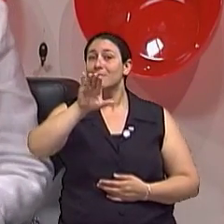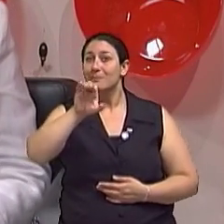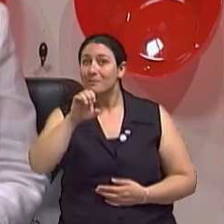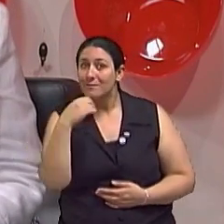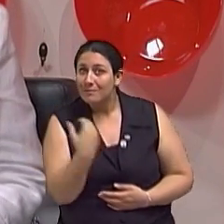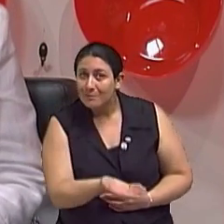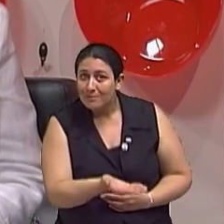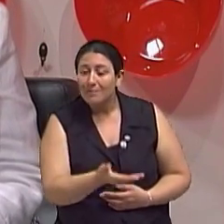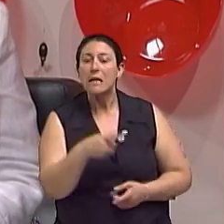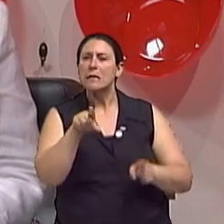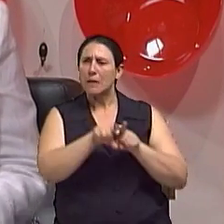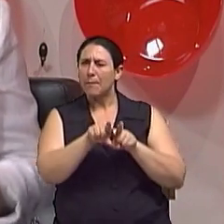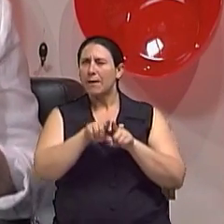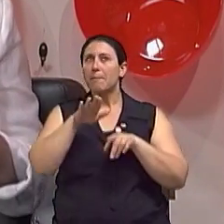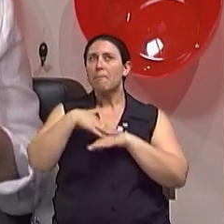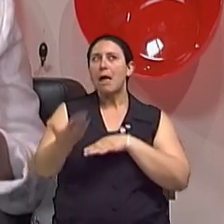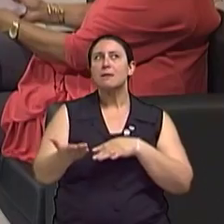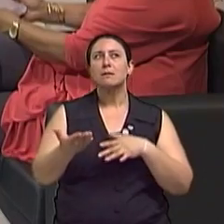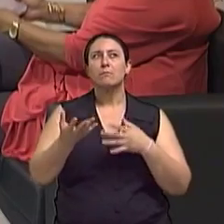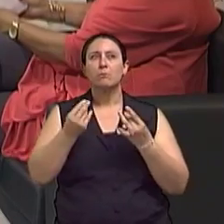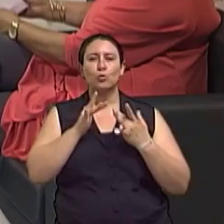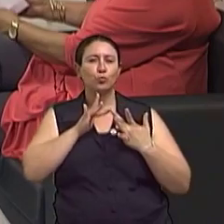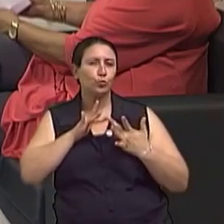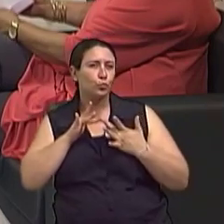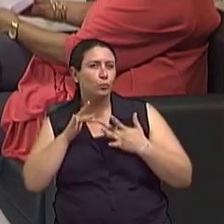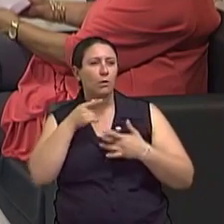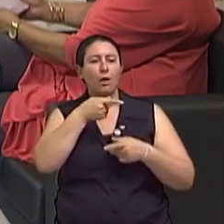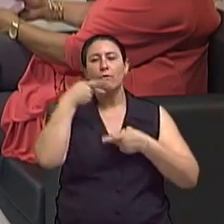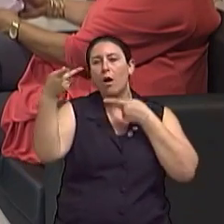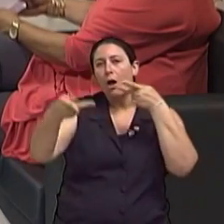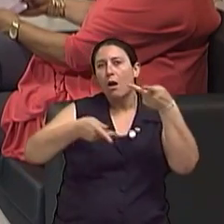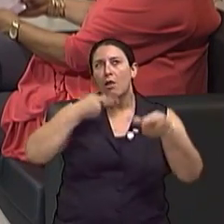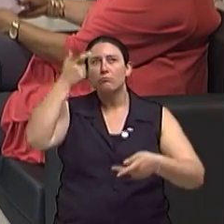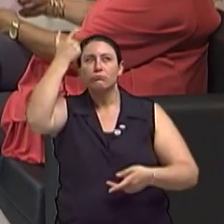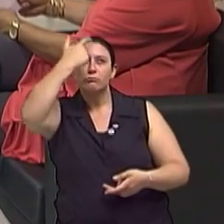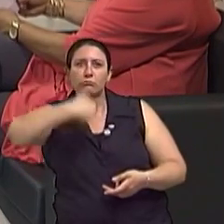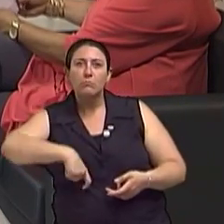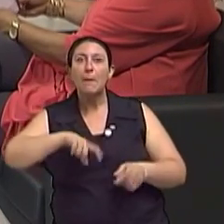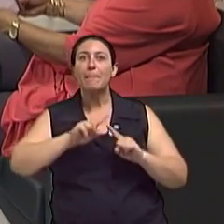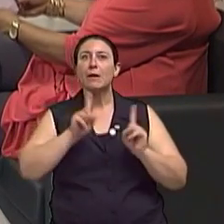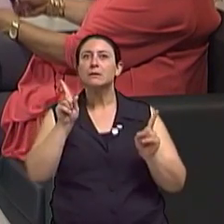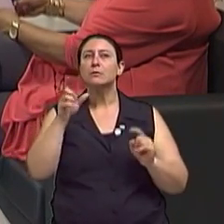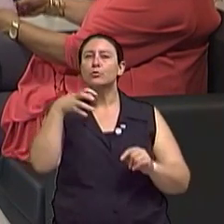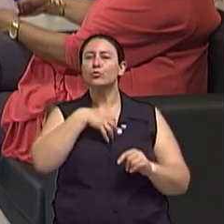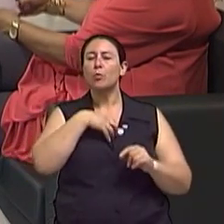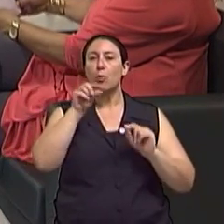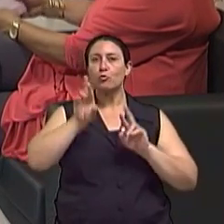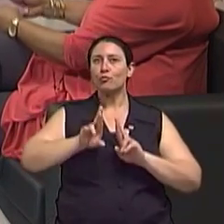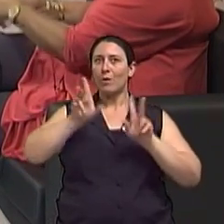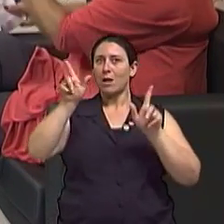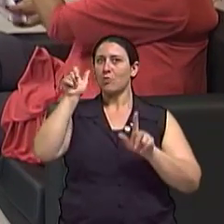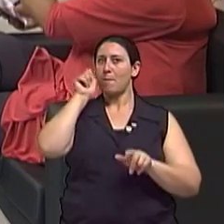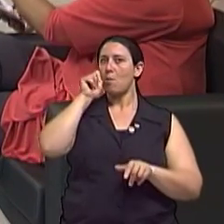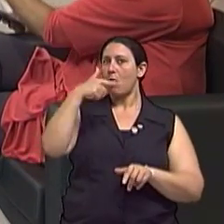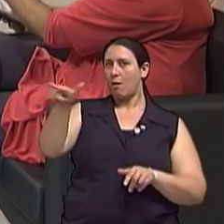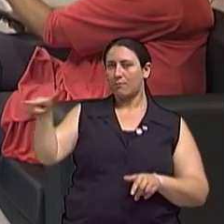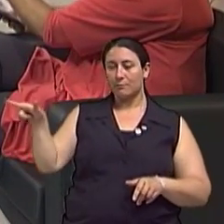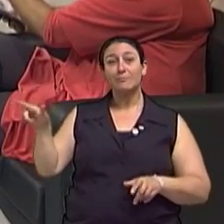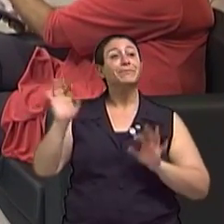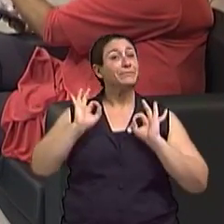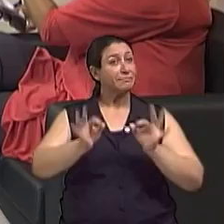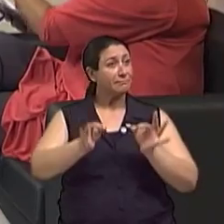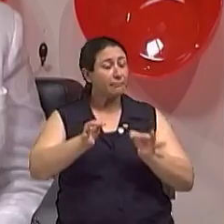intimista, ela fala de si, mas numa condição diferenciada de outras mulheres. E também via